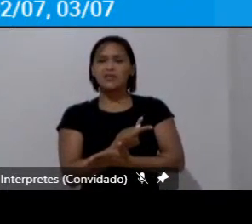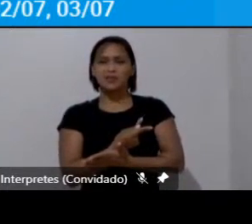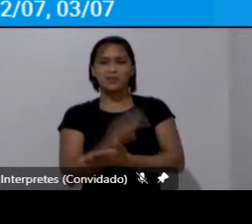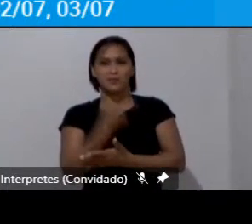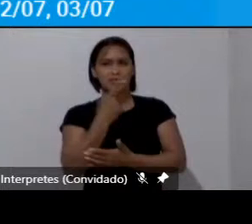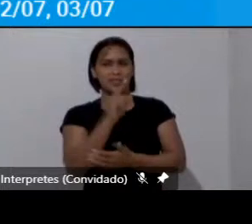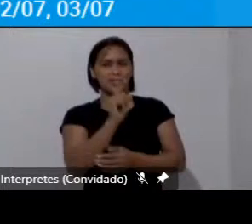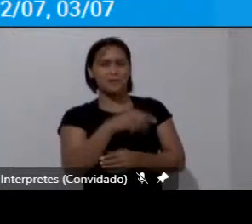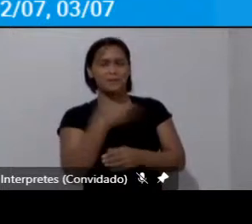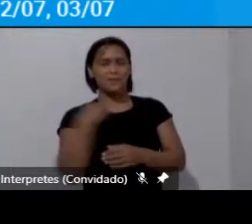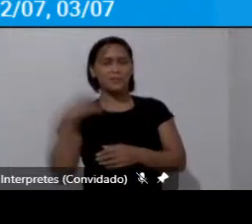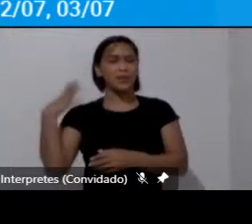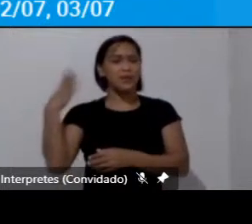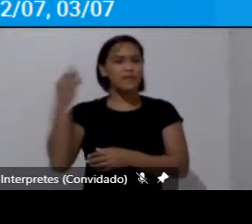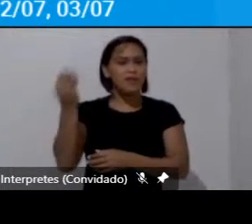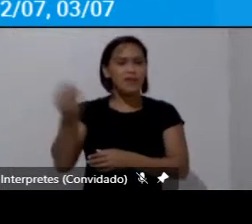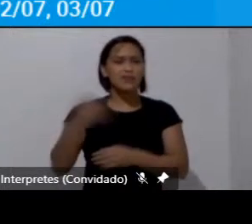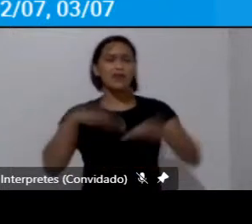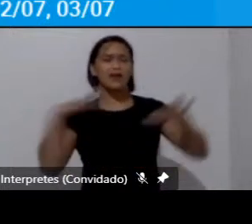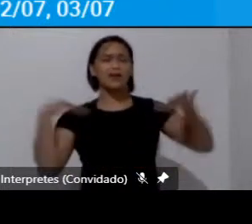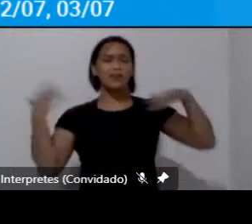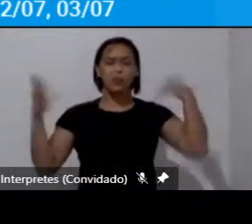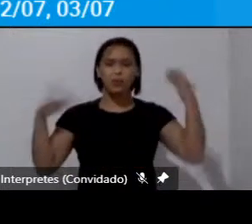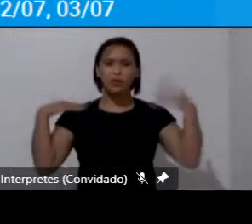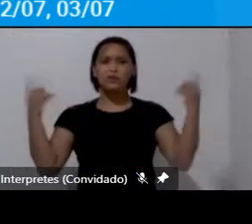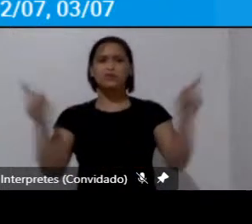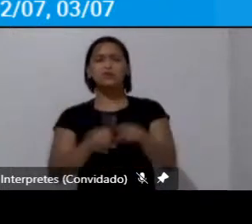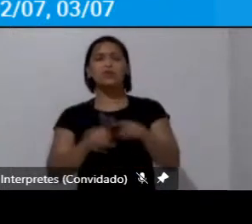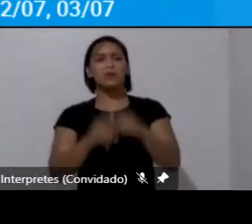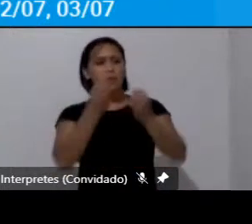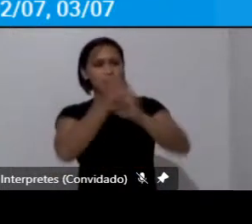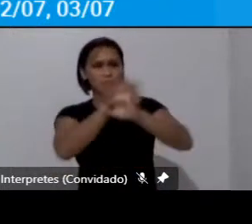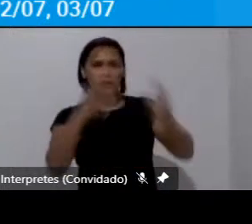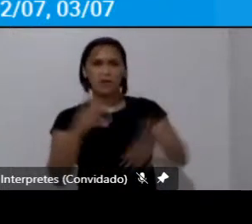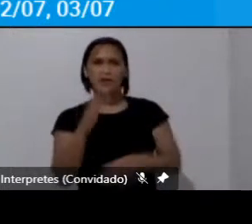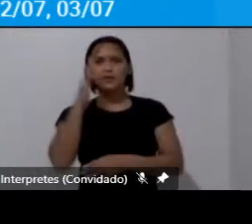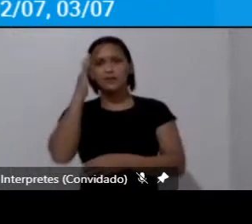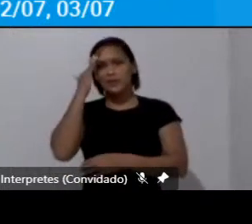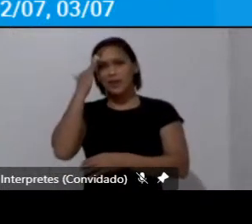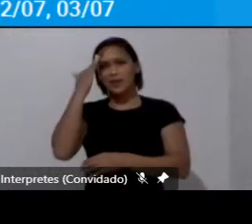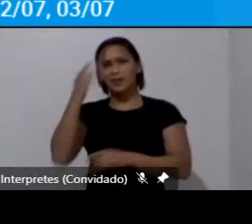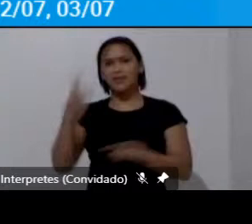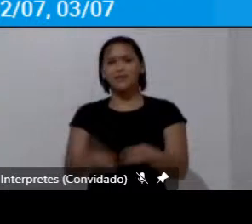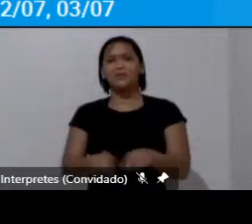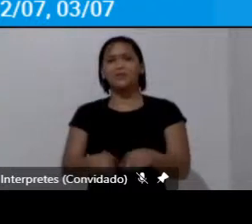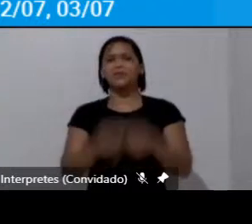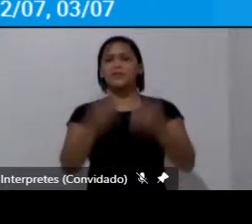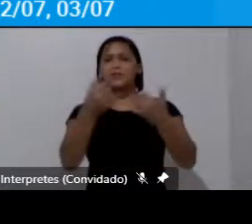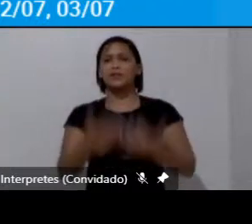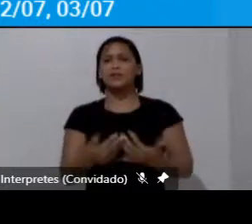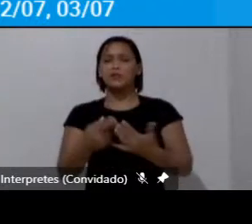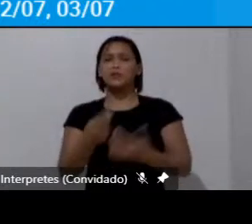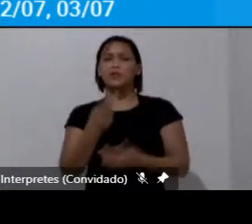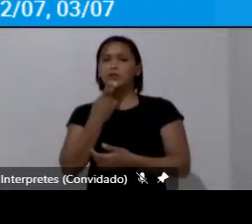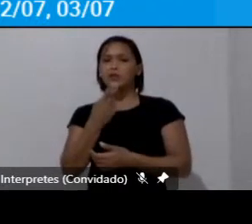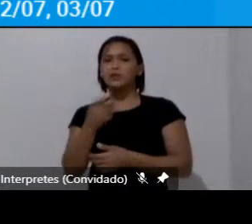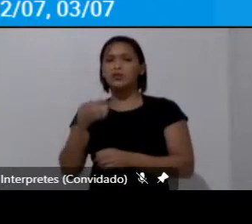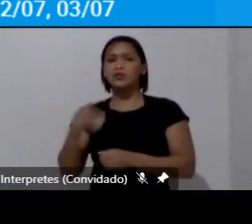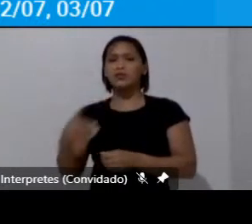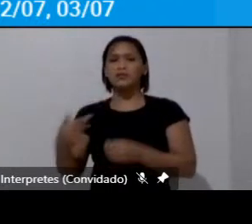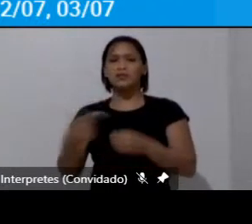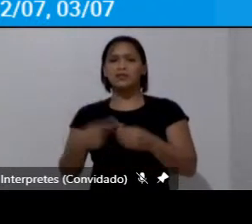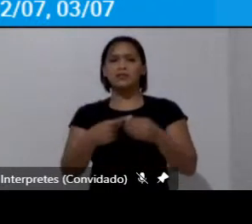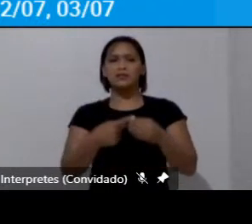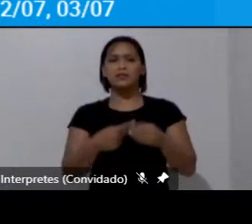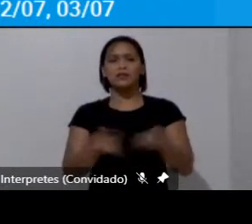viajar fazer turismo obviamente não em tempos pandêmicos mas toda essa mobilidade todas